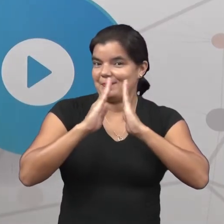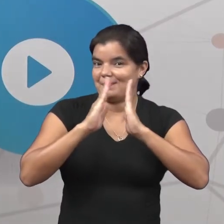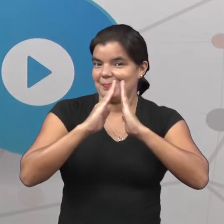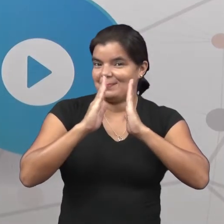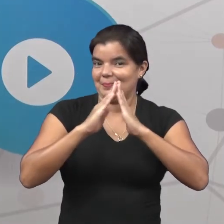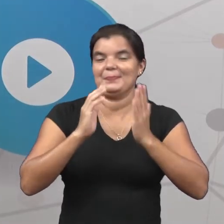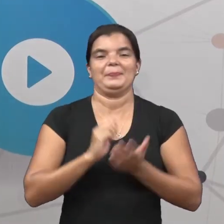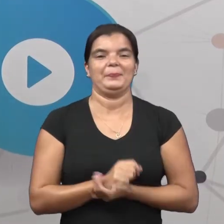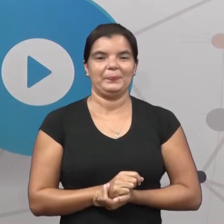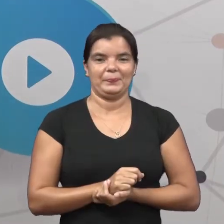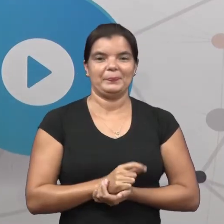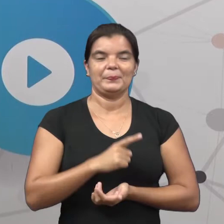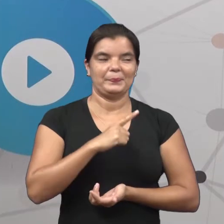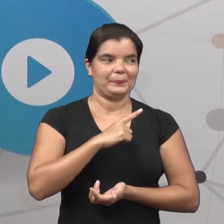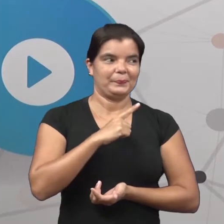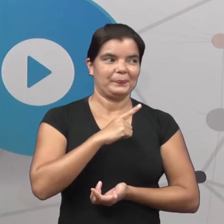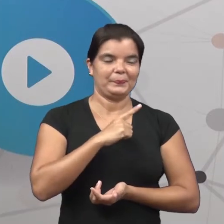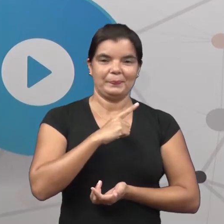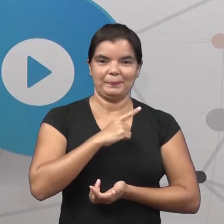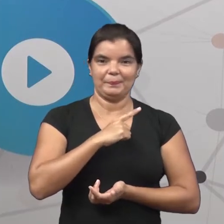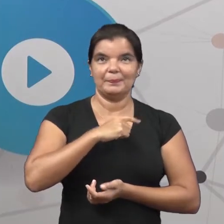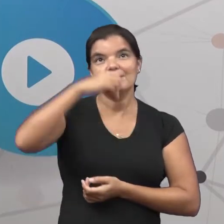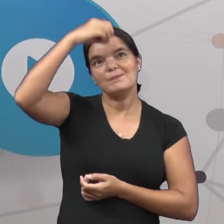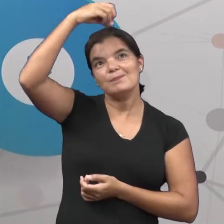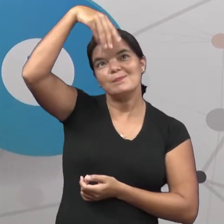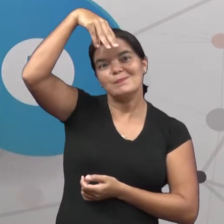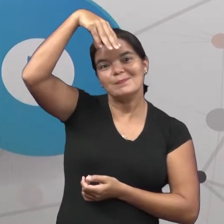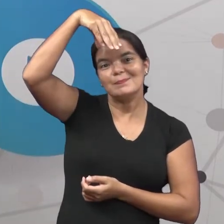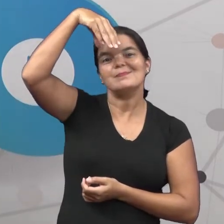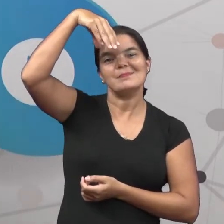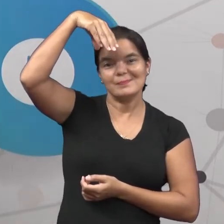Temos uma lâmpada.